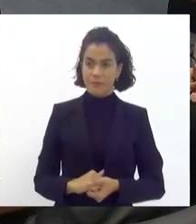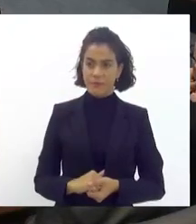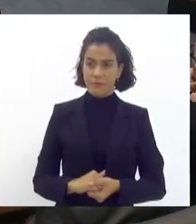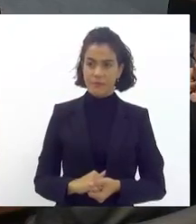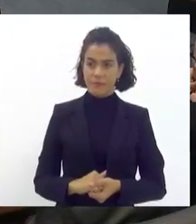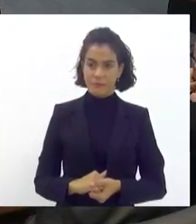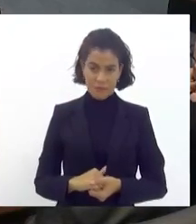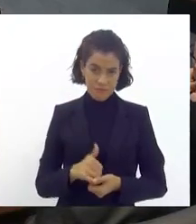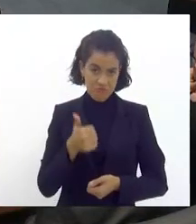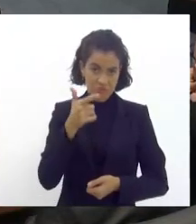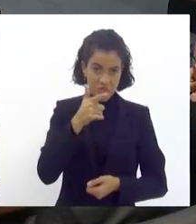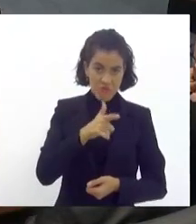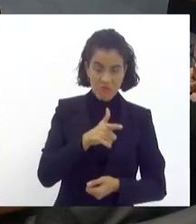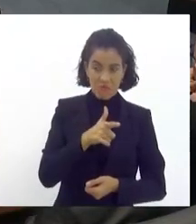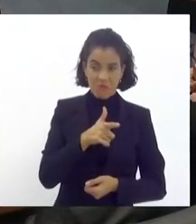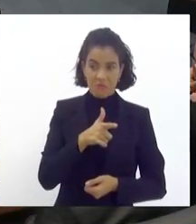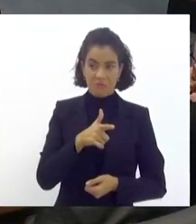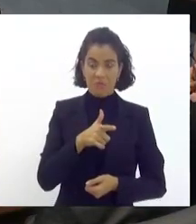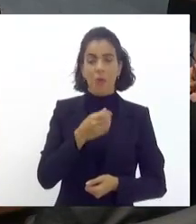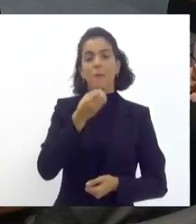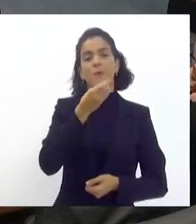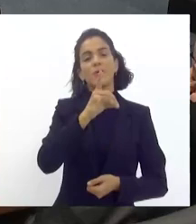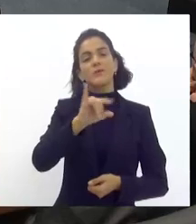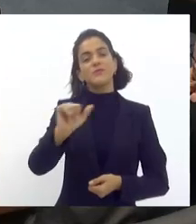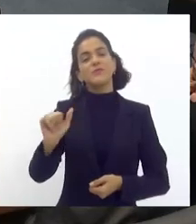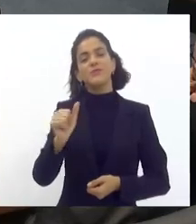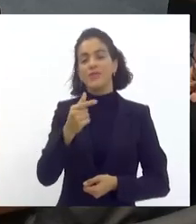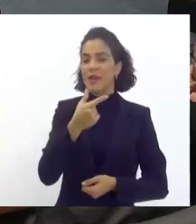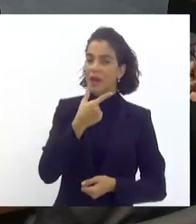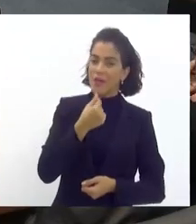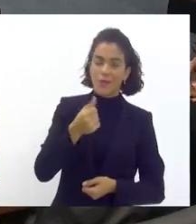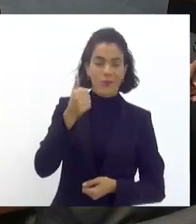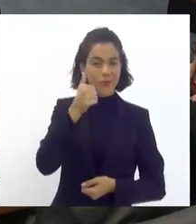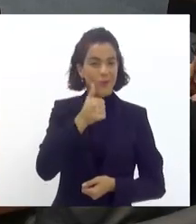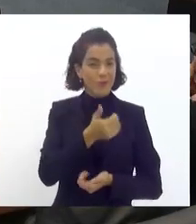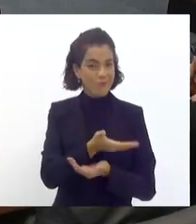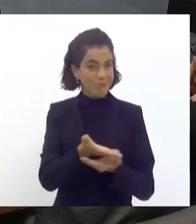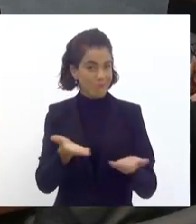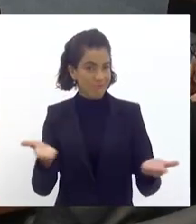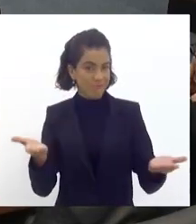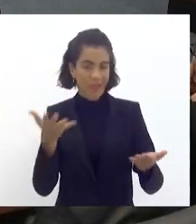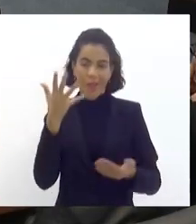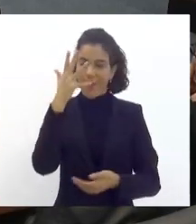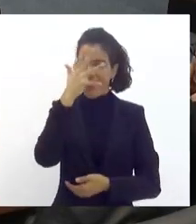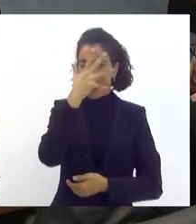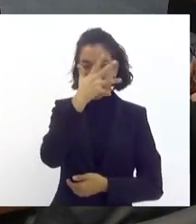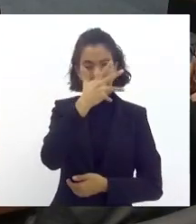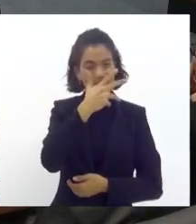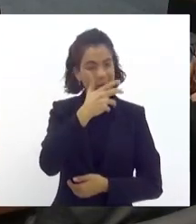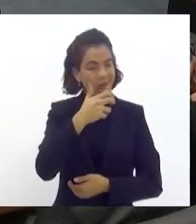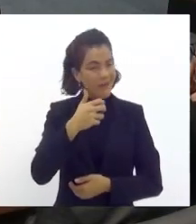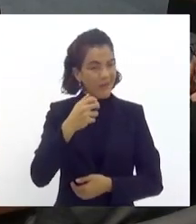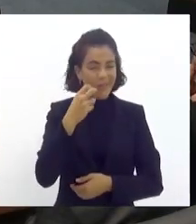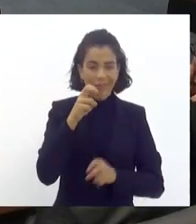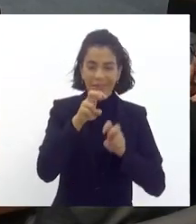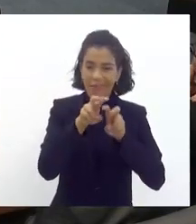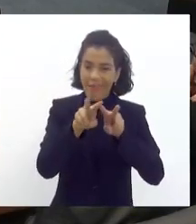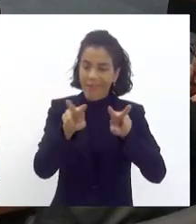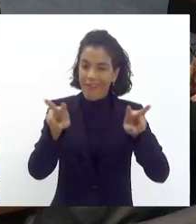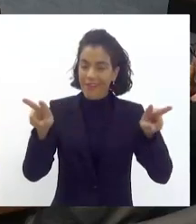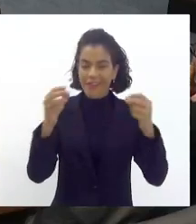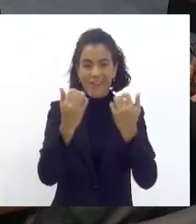ligou? bom dia a todos eu digo que é bonito de ver esse plenário lotado com